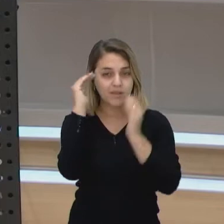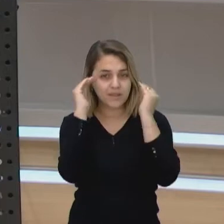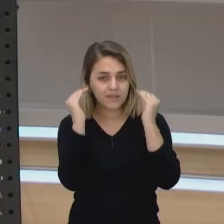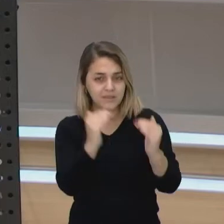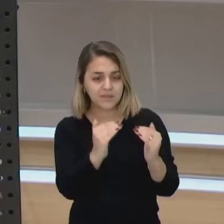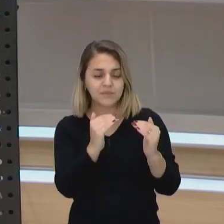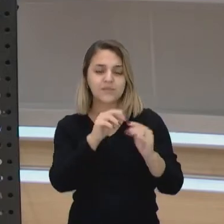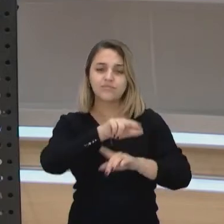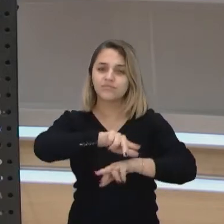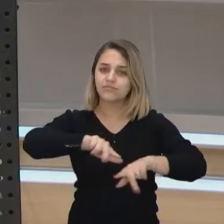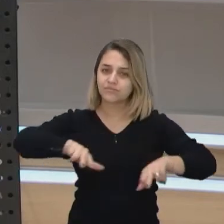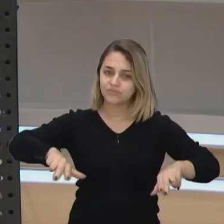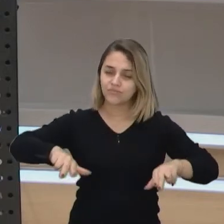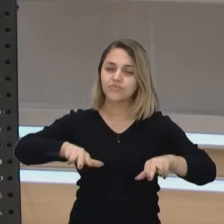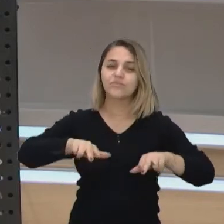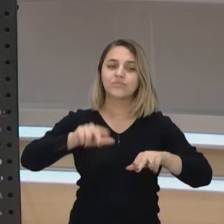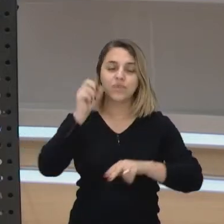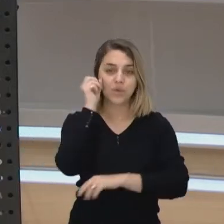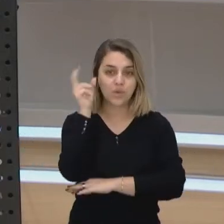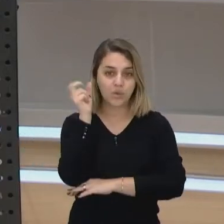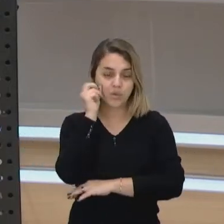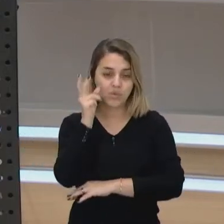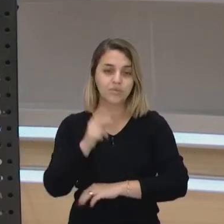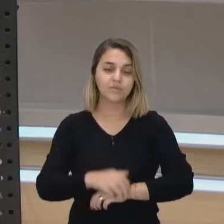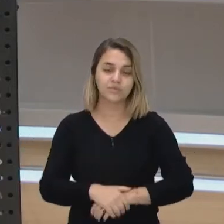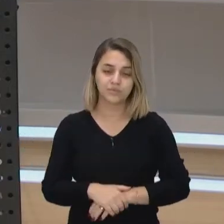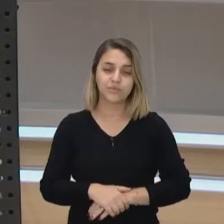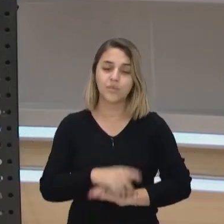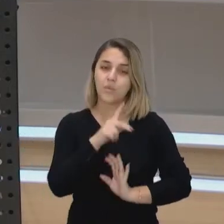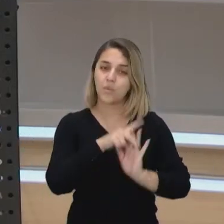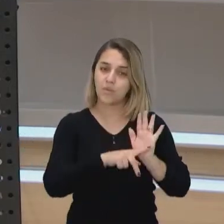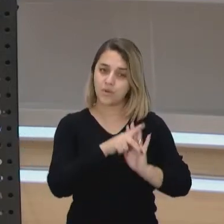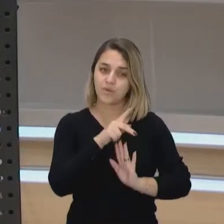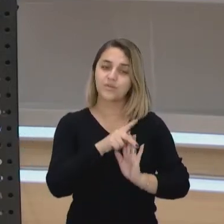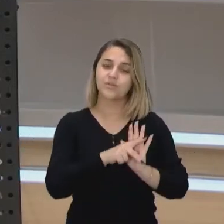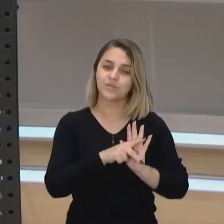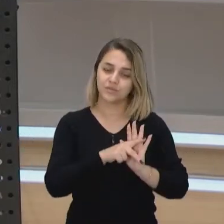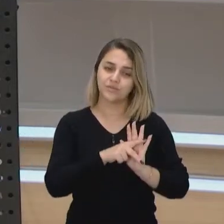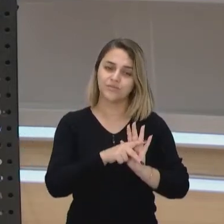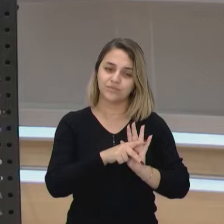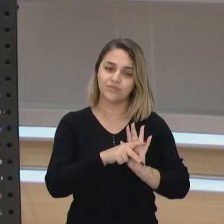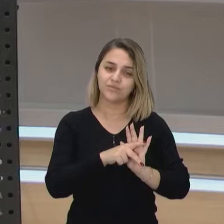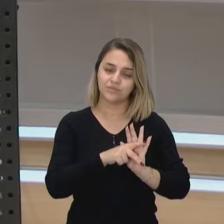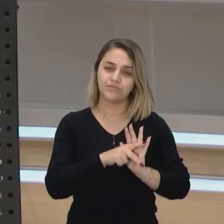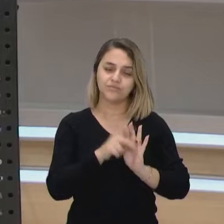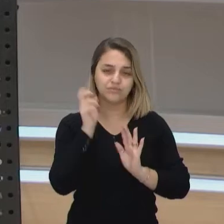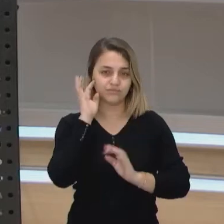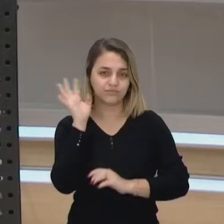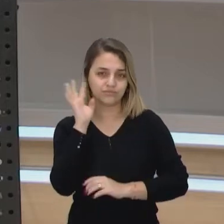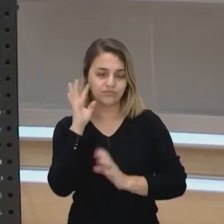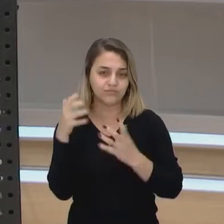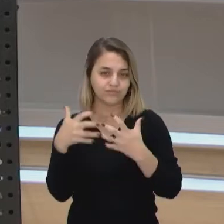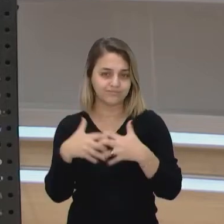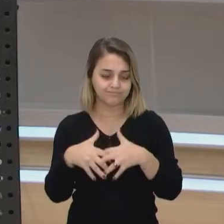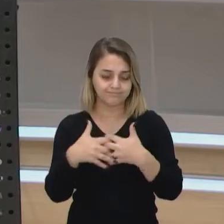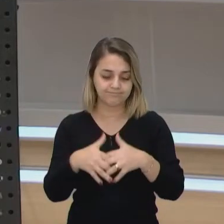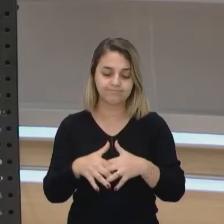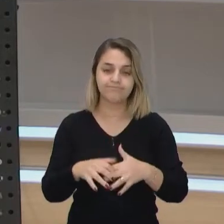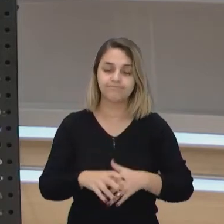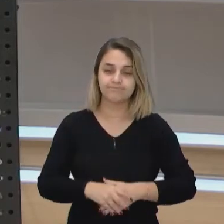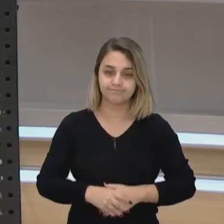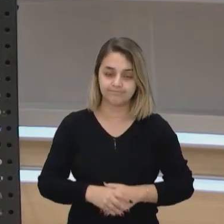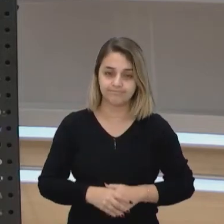as diversas culturas da qual esse projeto vai estar sendo pensado. Bom,